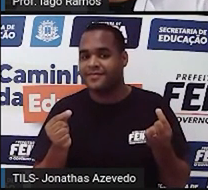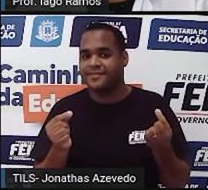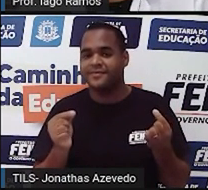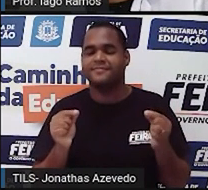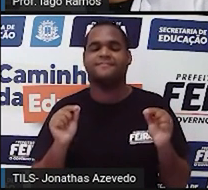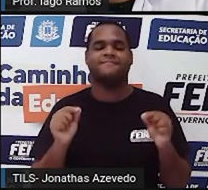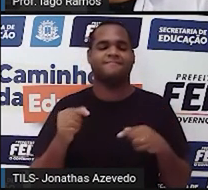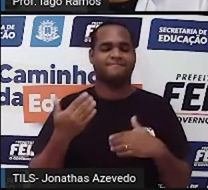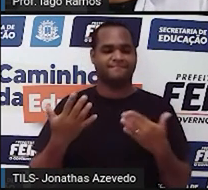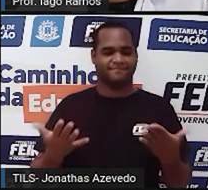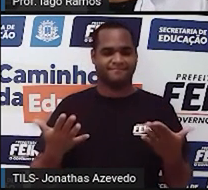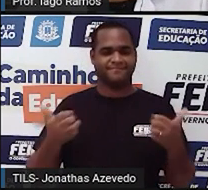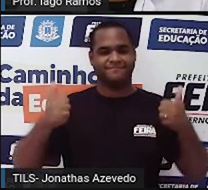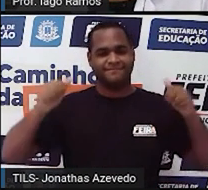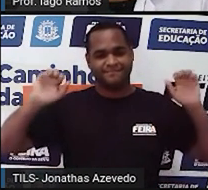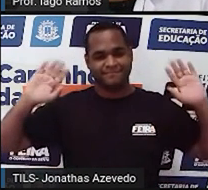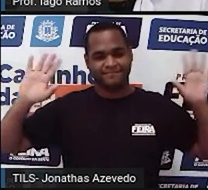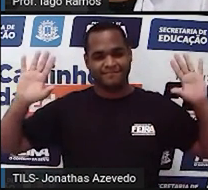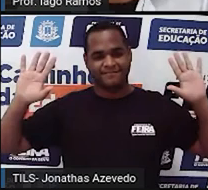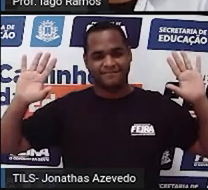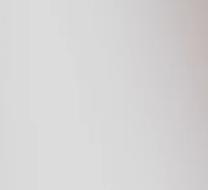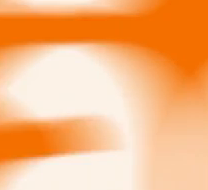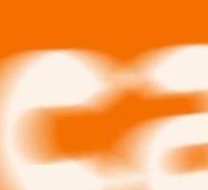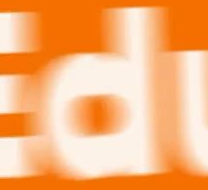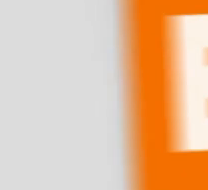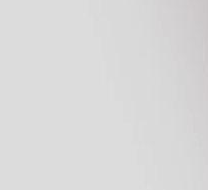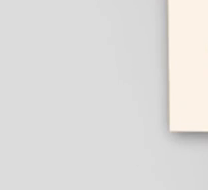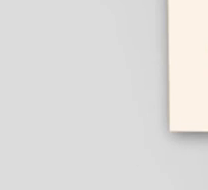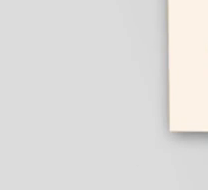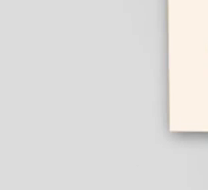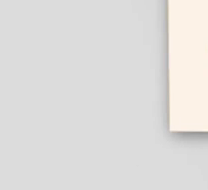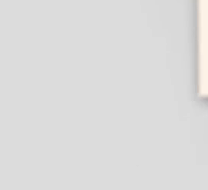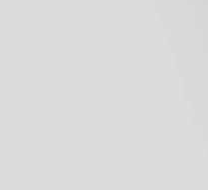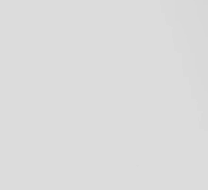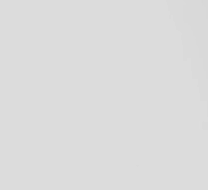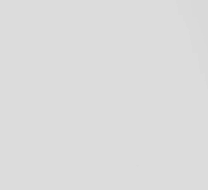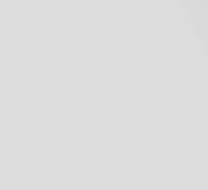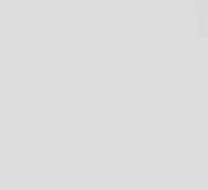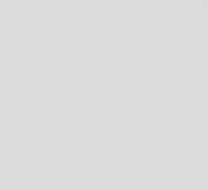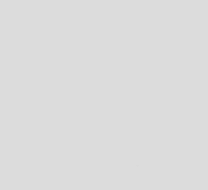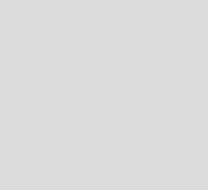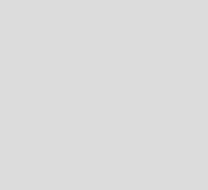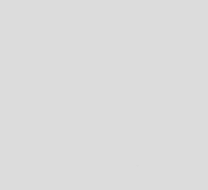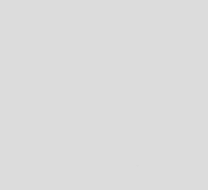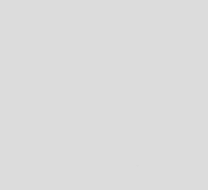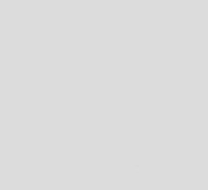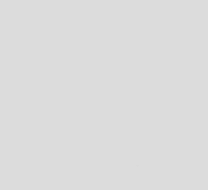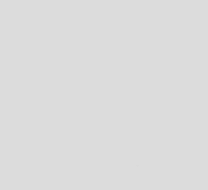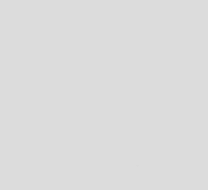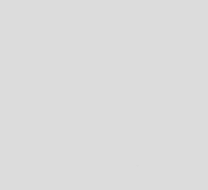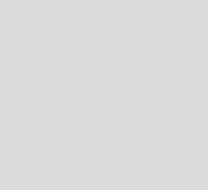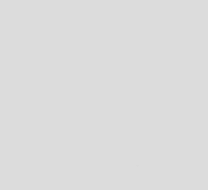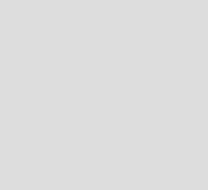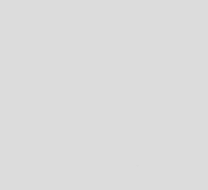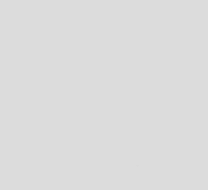é isso aí valeu bye bye tchau tchau tchau tchau tchau